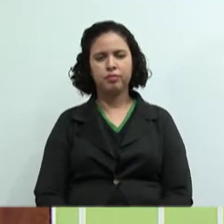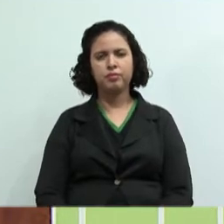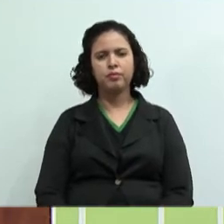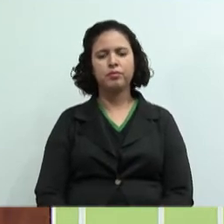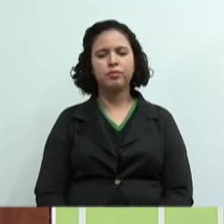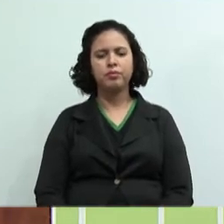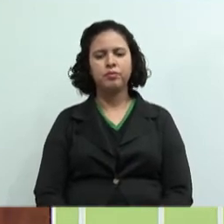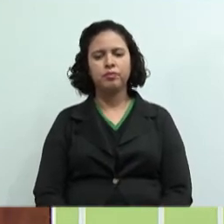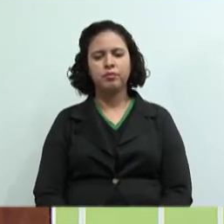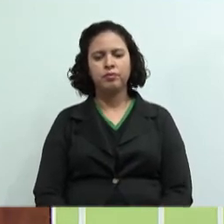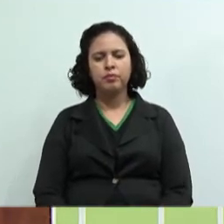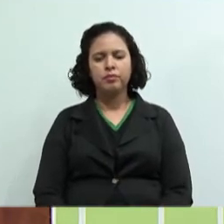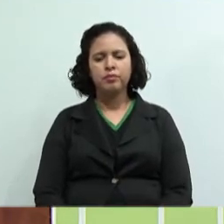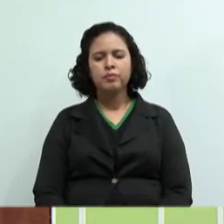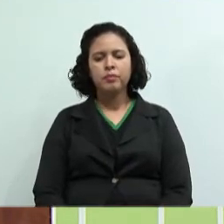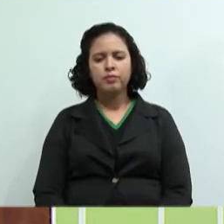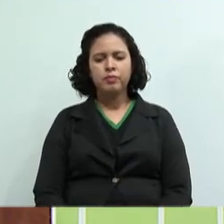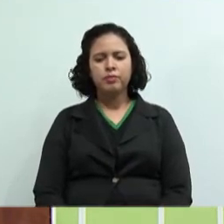Ops.